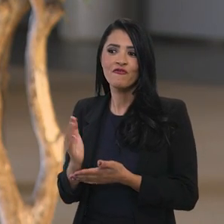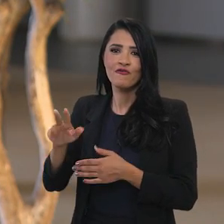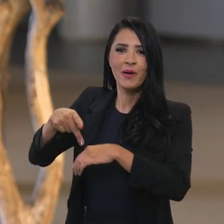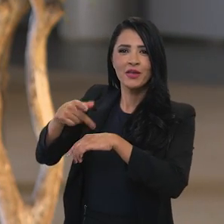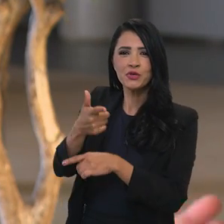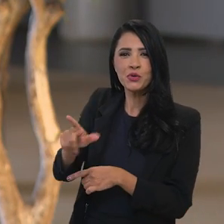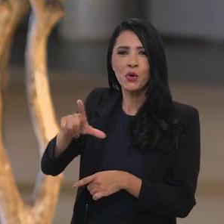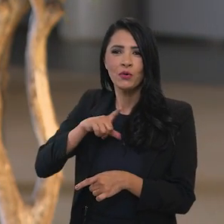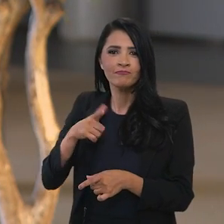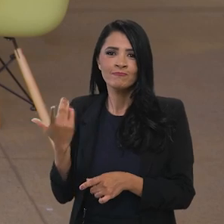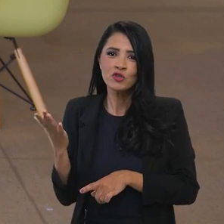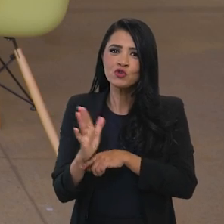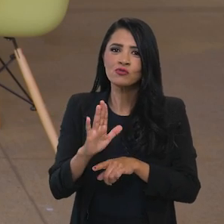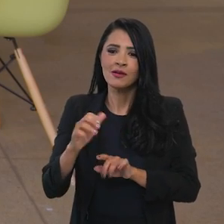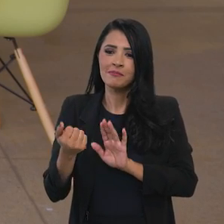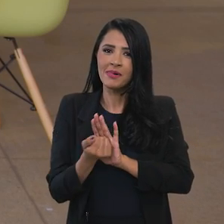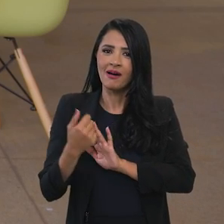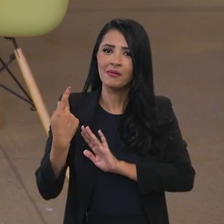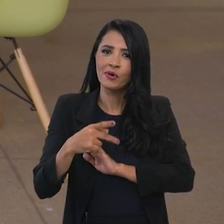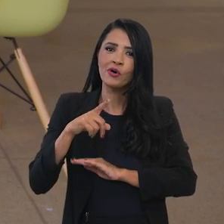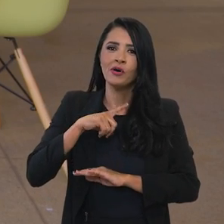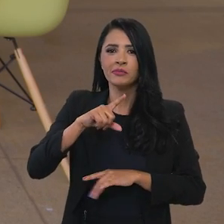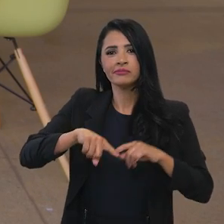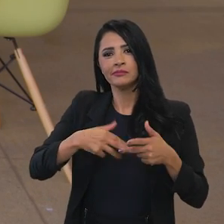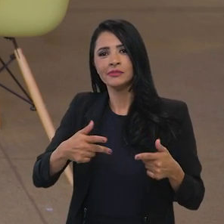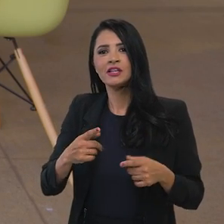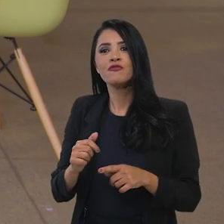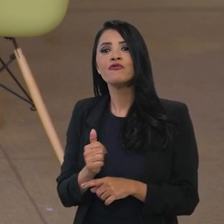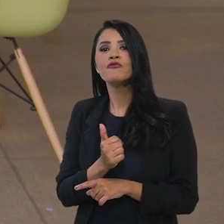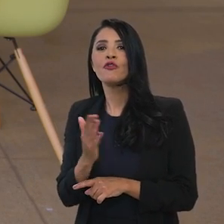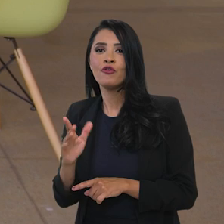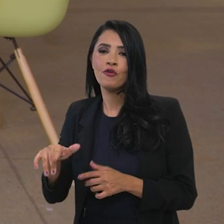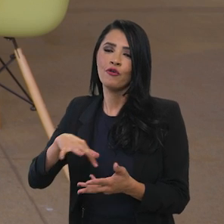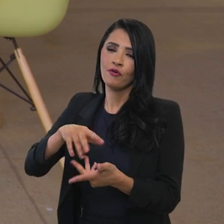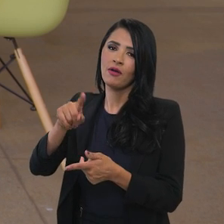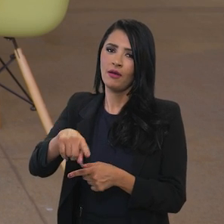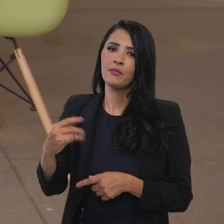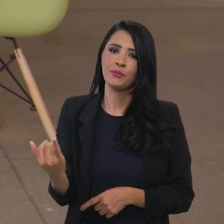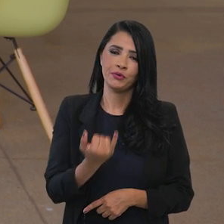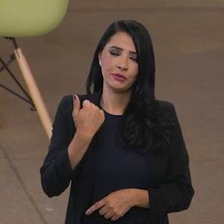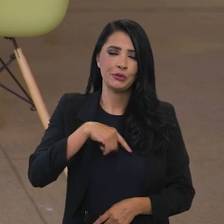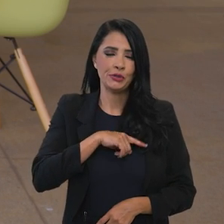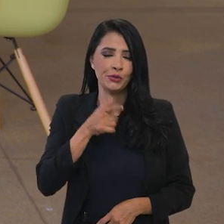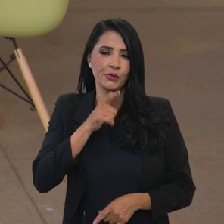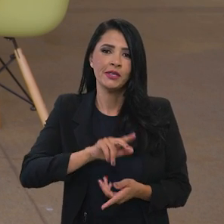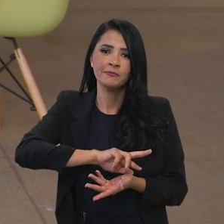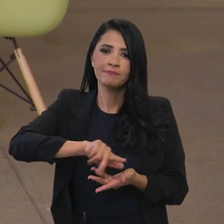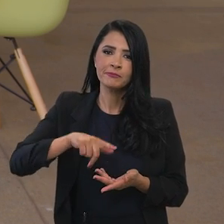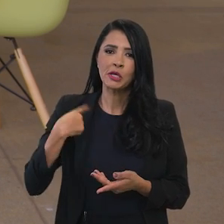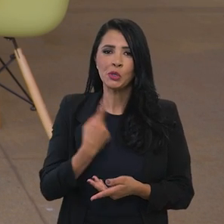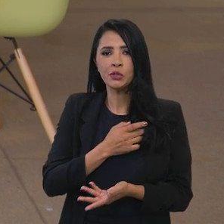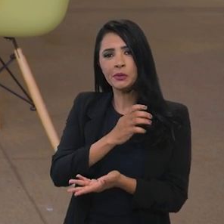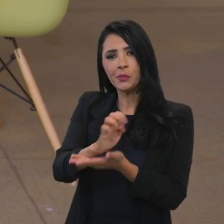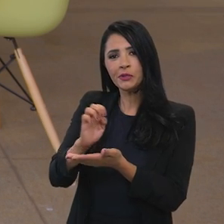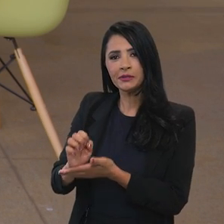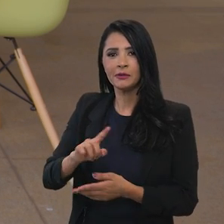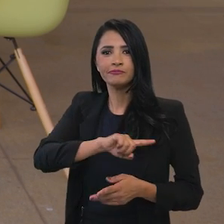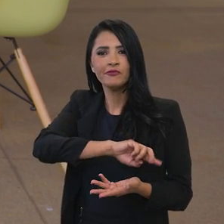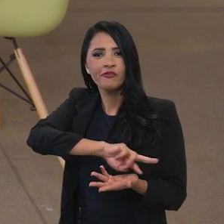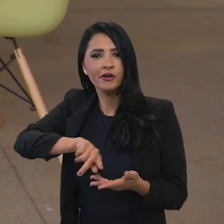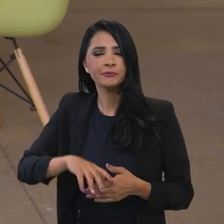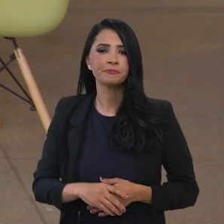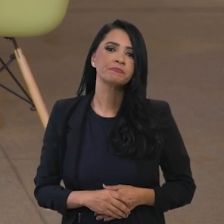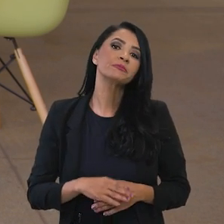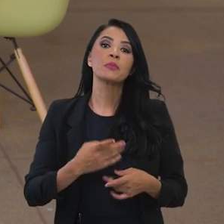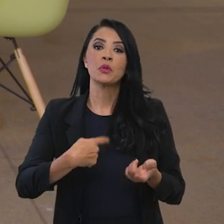Então, o comércio exterior do Brasil vai muito bem, as exportações crescem, no entanto, nós sabemos que fazer com que